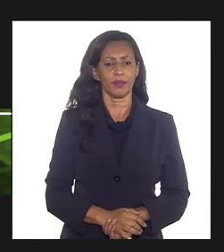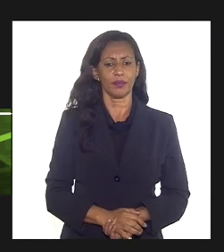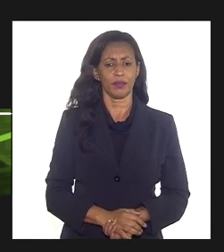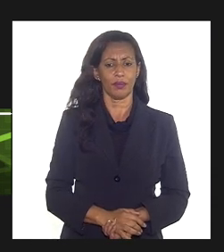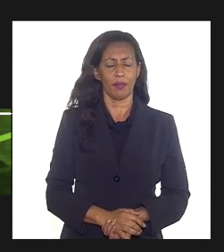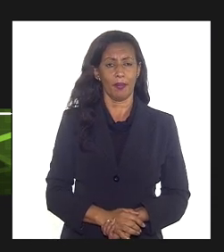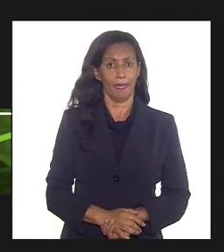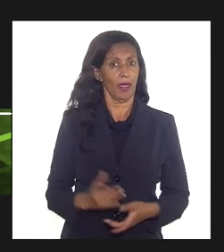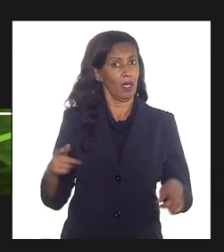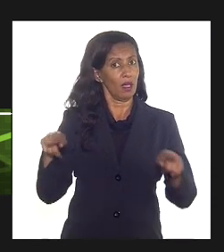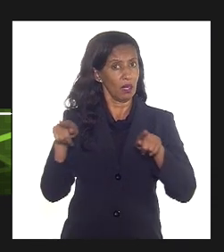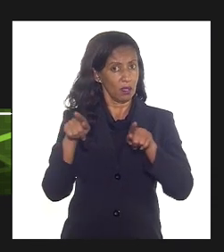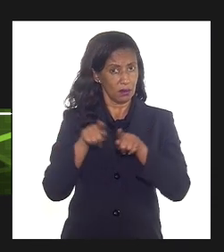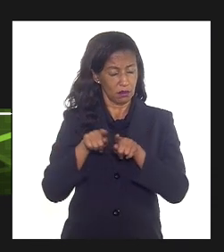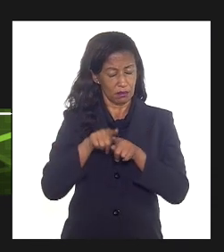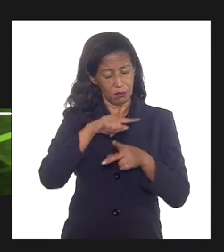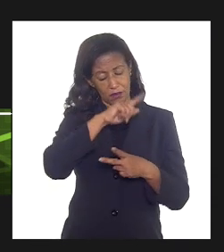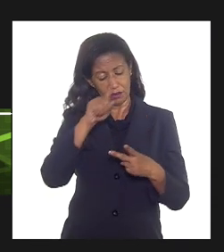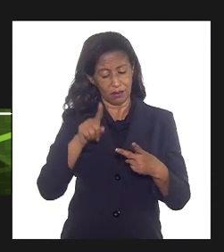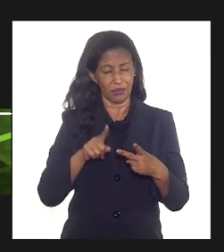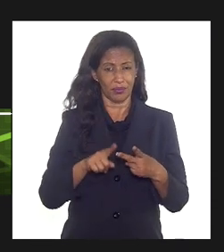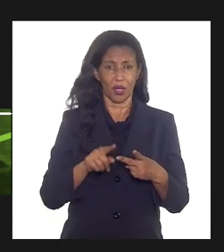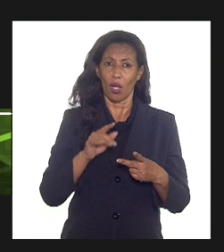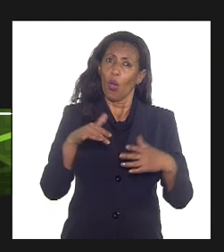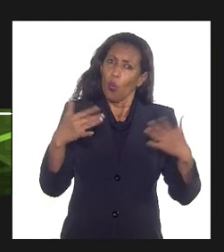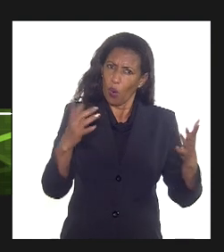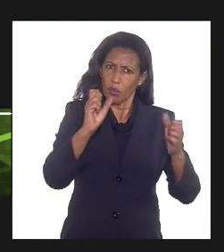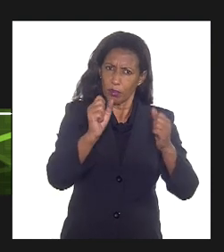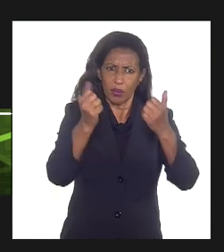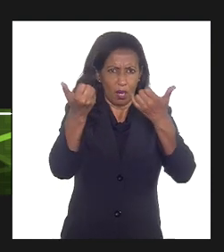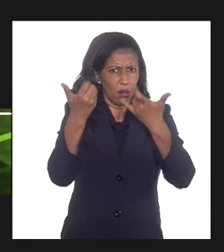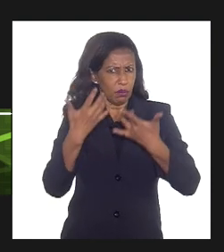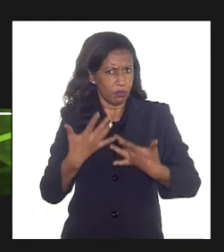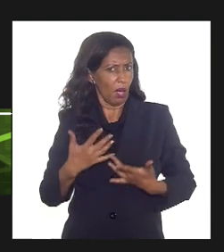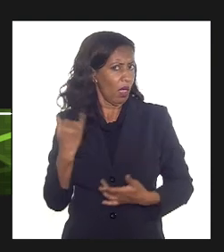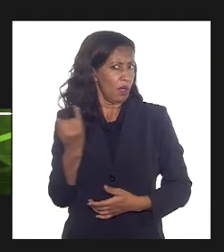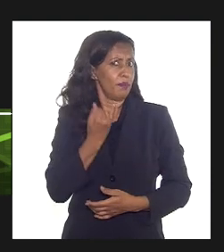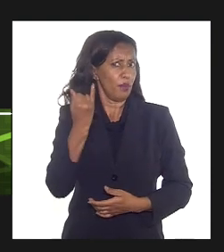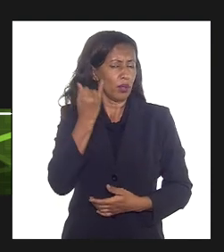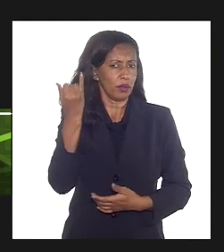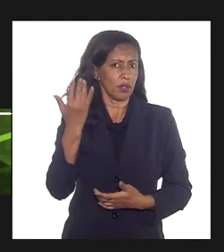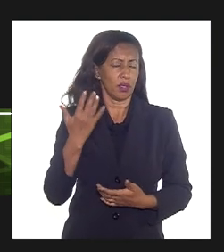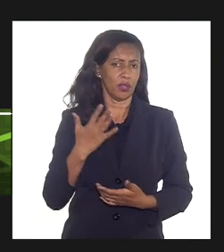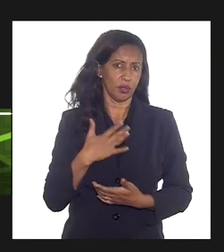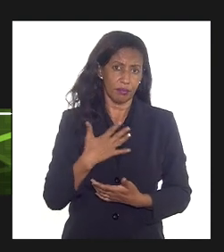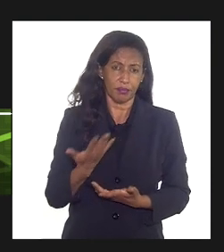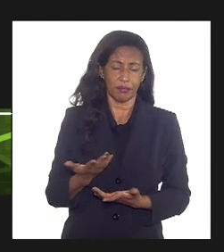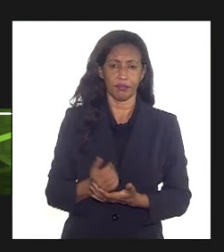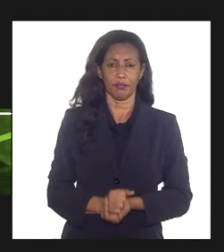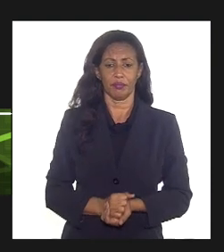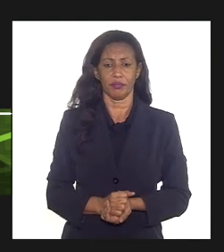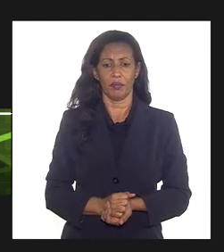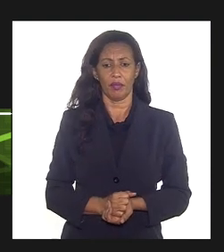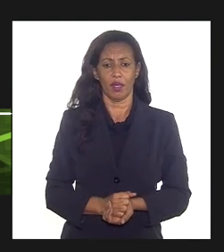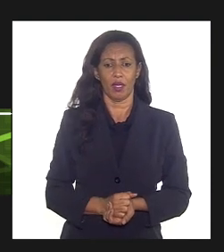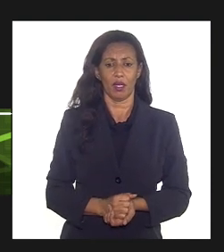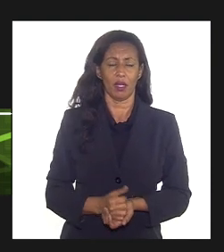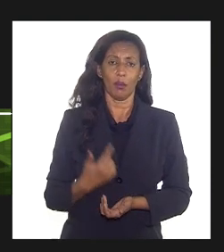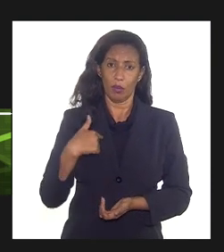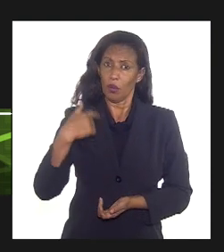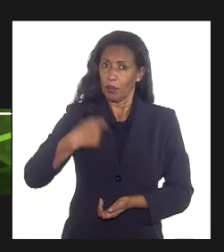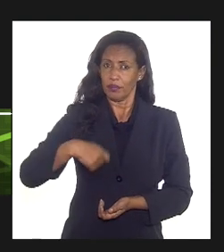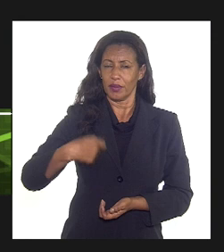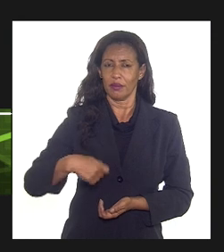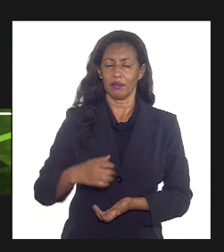E uma outra segunda, depois que o senhor puder informar, é importante, qual o instrumento legal que os senhores se respaldam para fazer